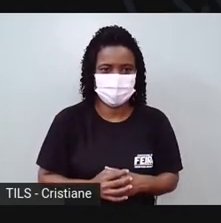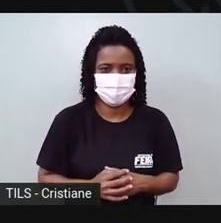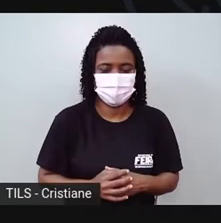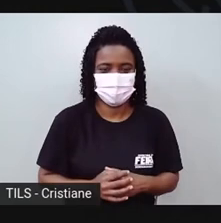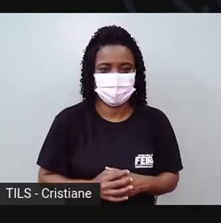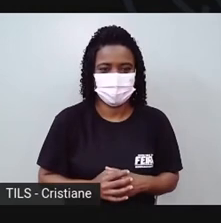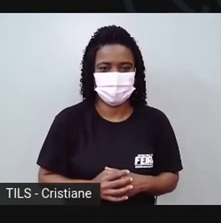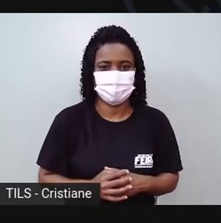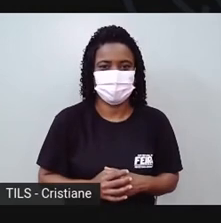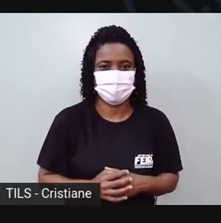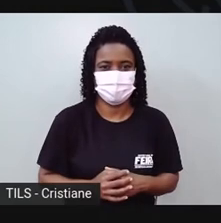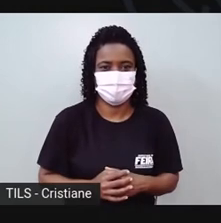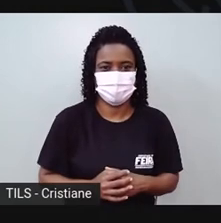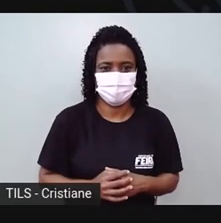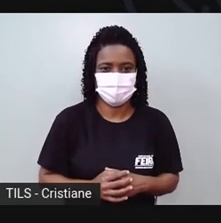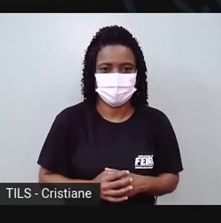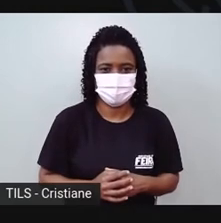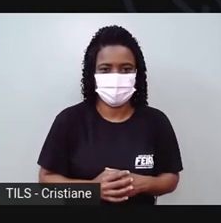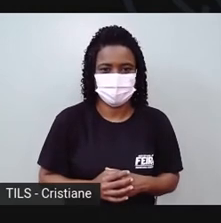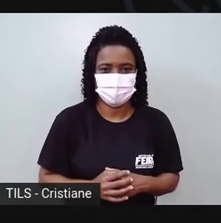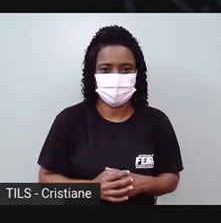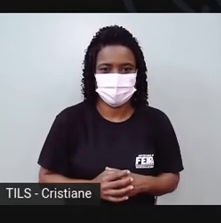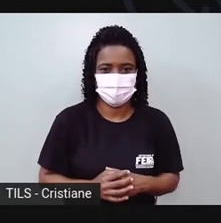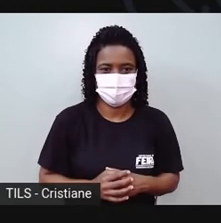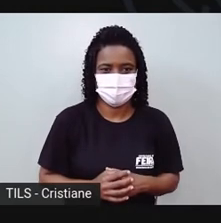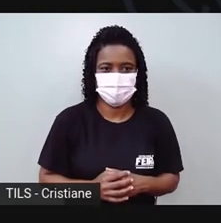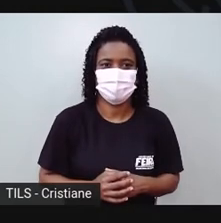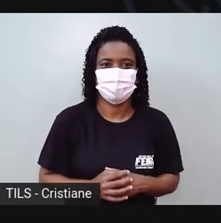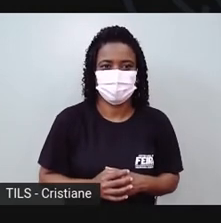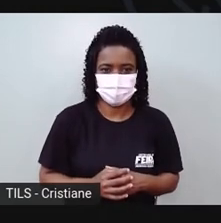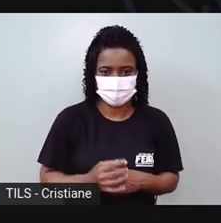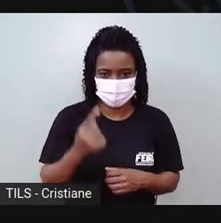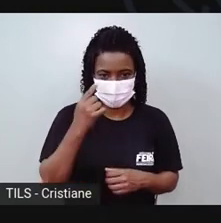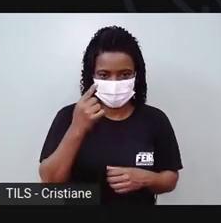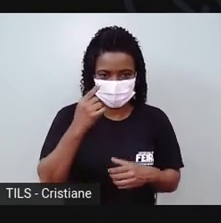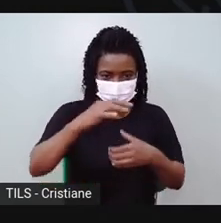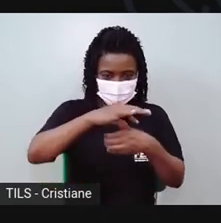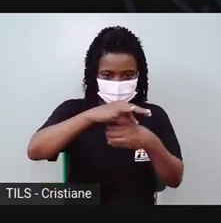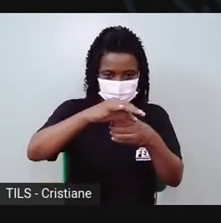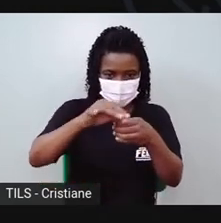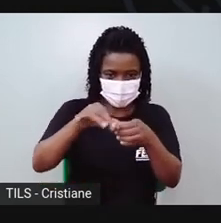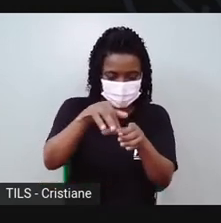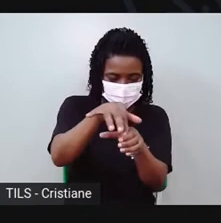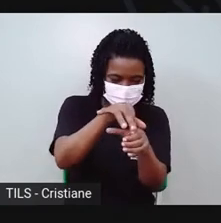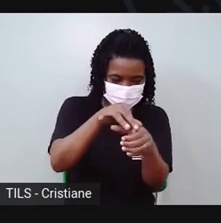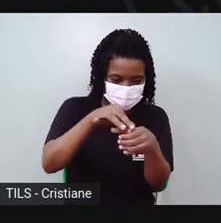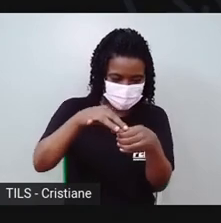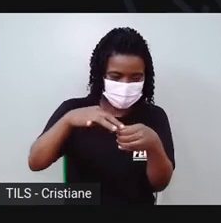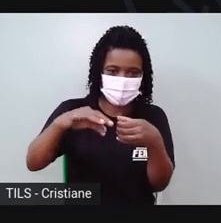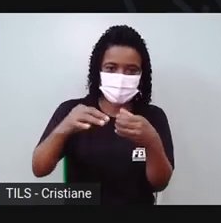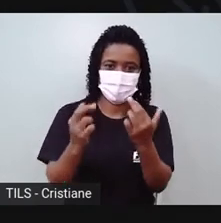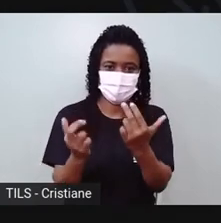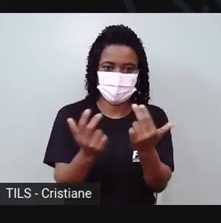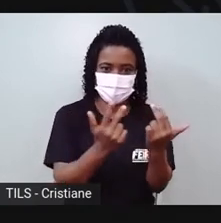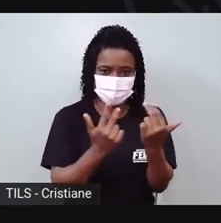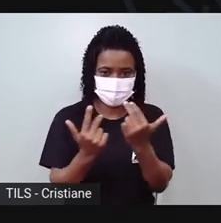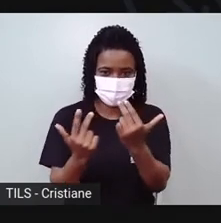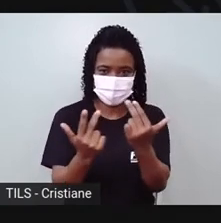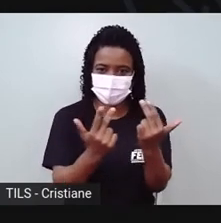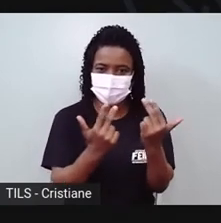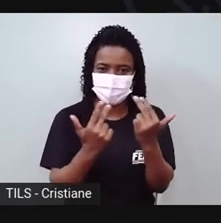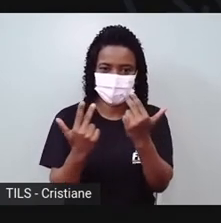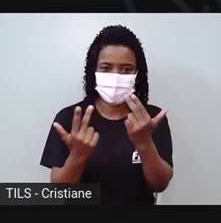bem lisinha, com as partes assim, iguais. A largura, né?